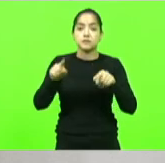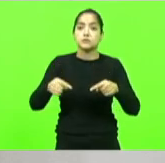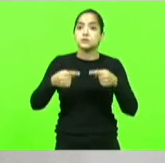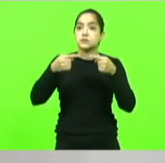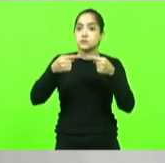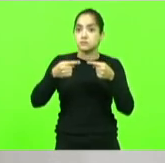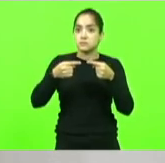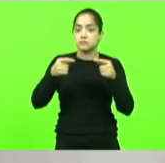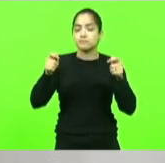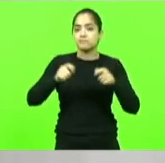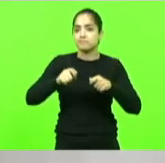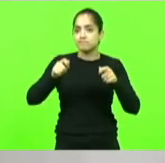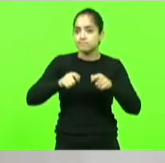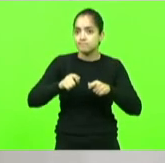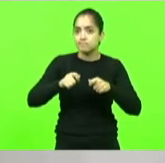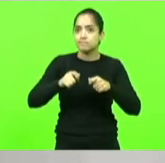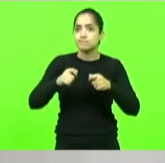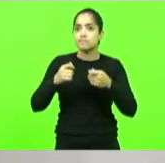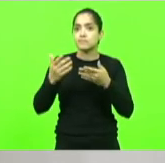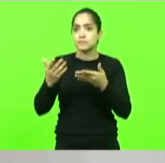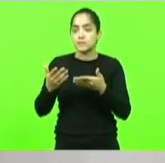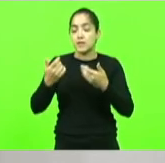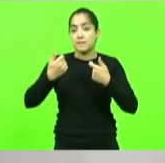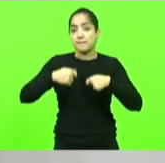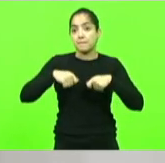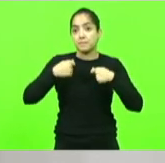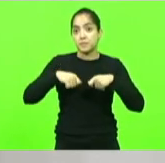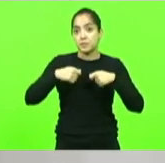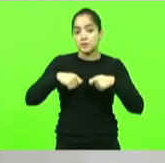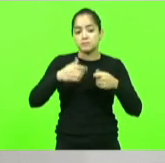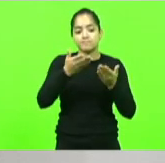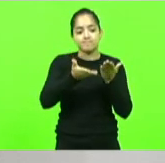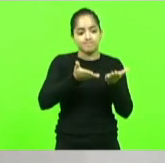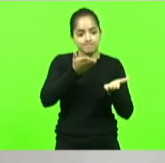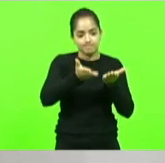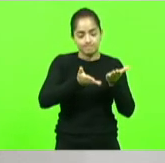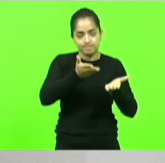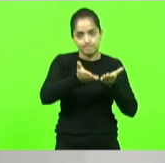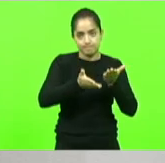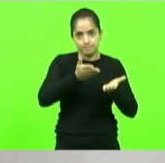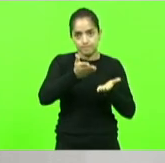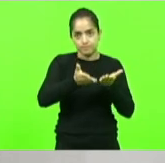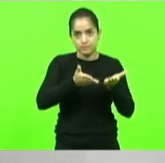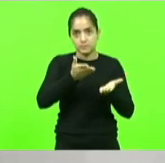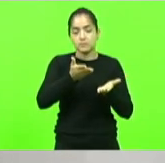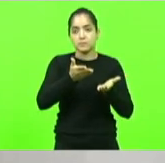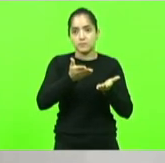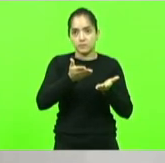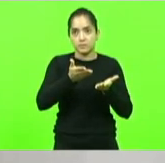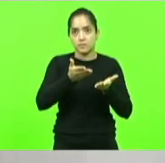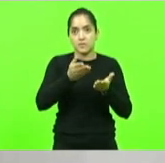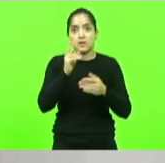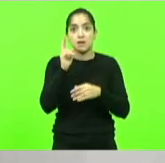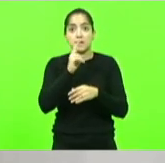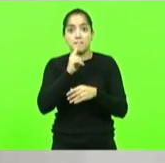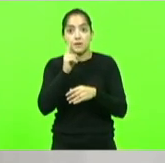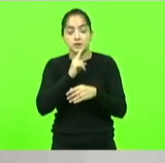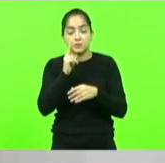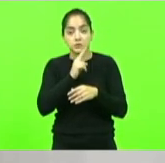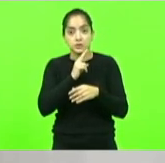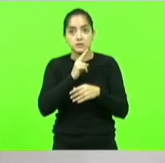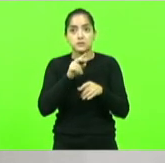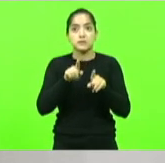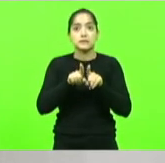e as oportunidades gerados pela necessidade de atendimento aos usuários em situações de emergência e